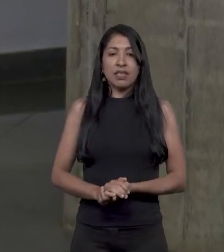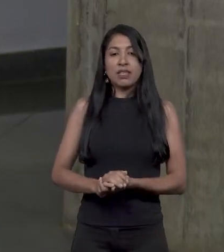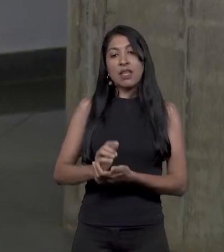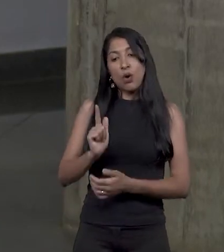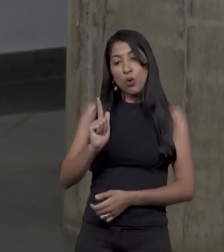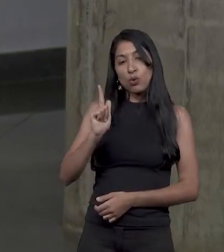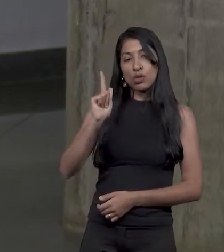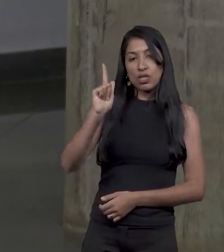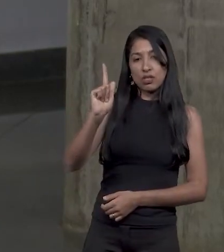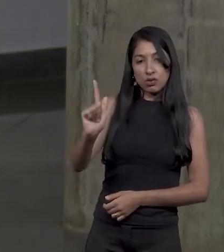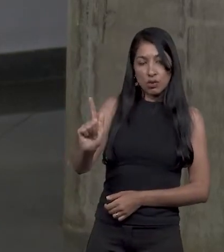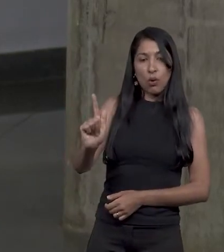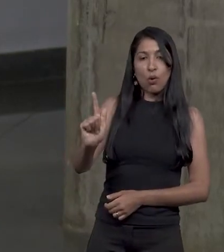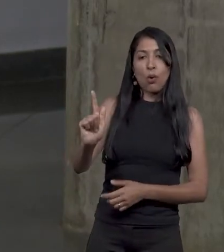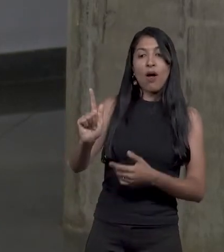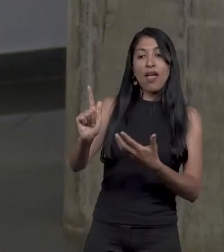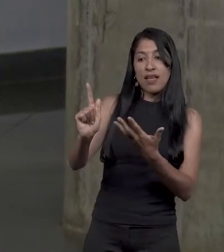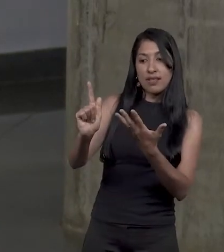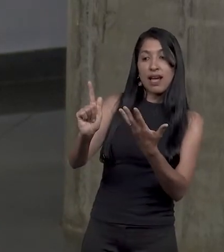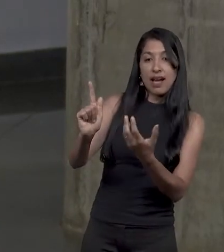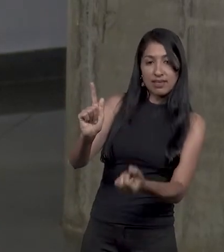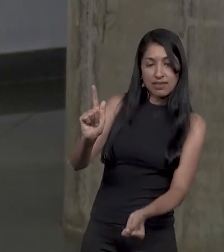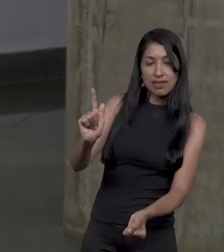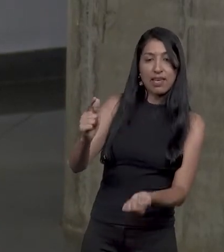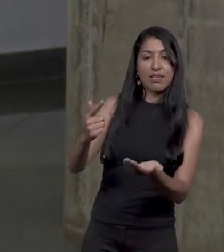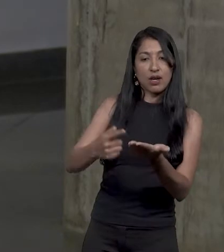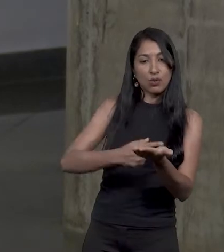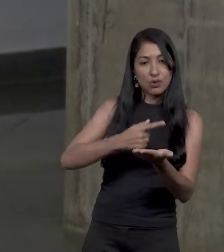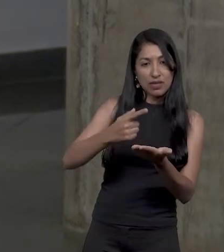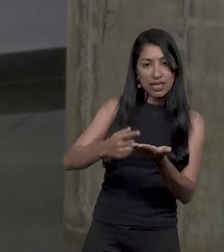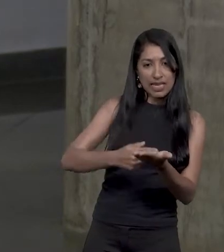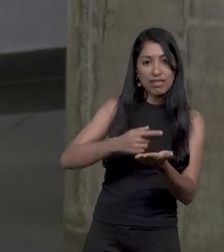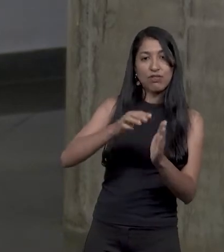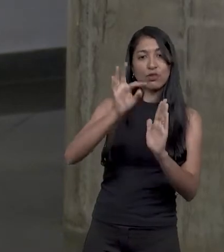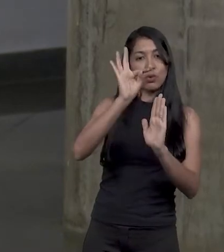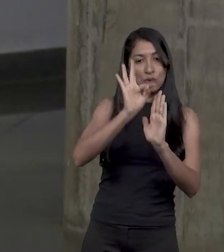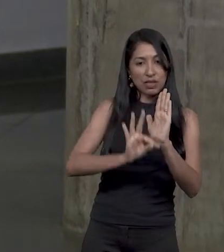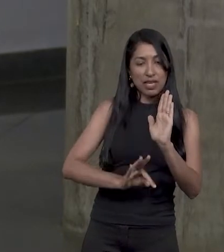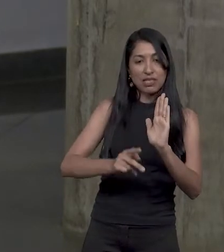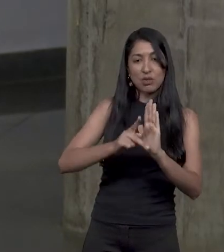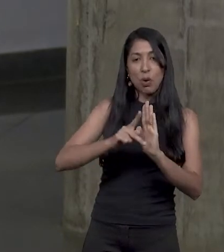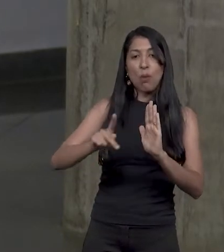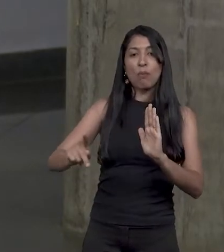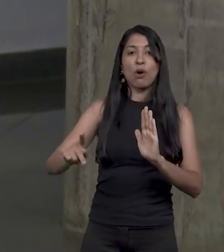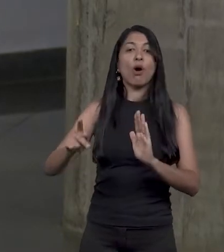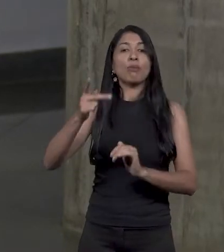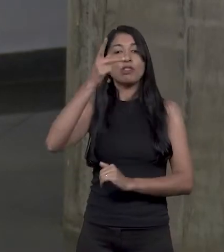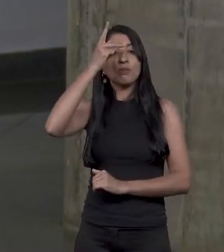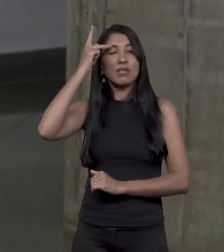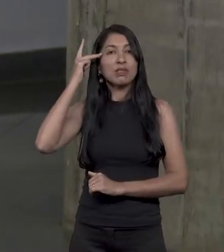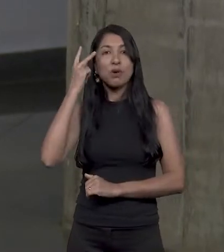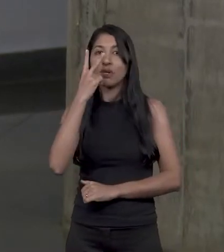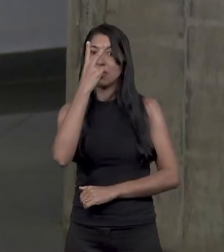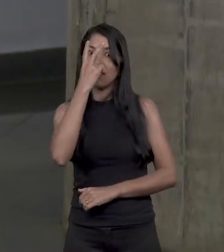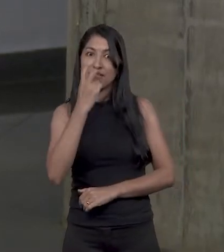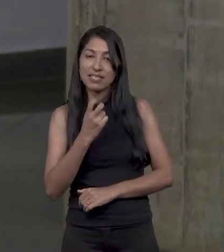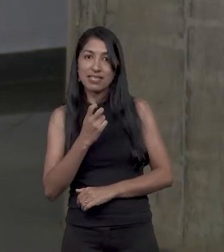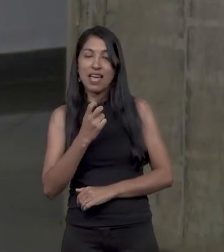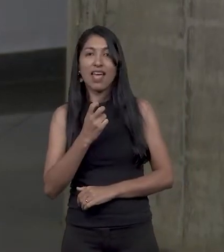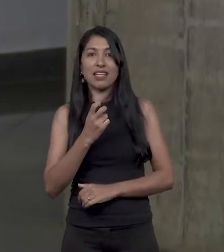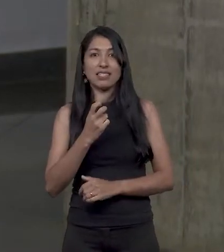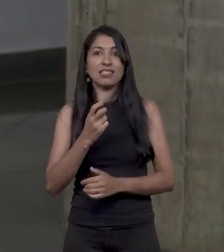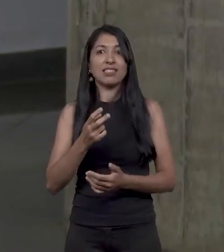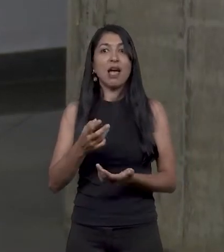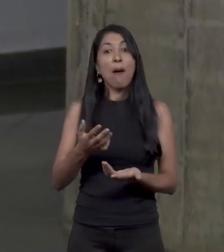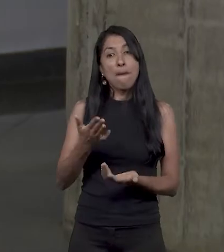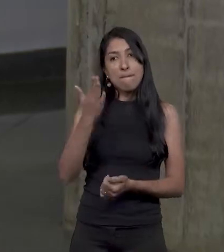livros produzidos com textos das pessoas com deficiência visual, para notarem